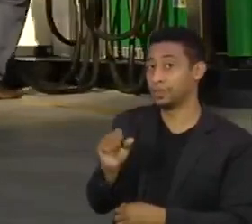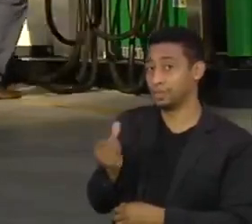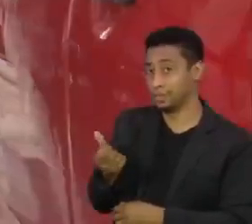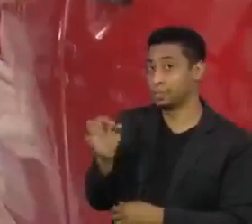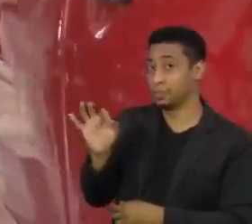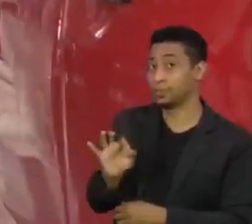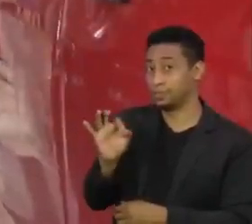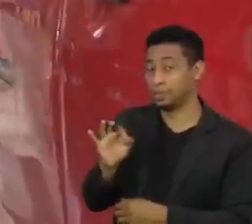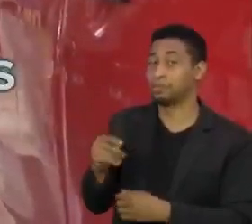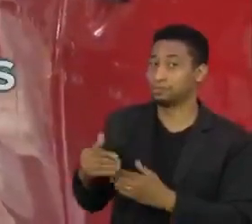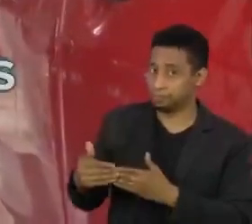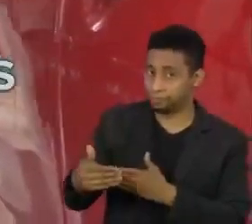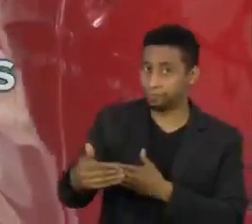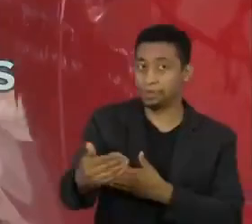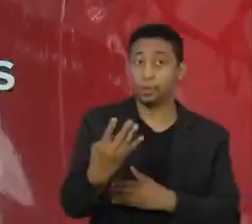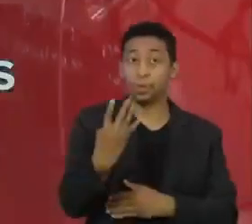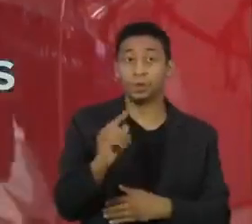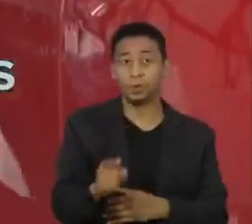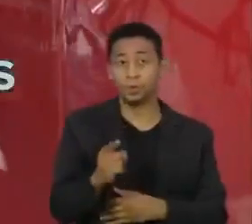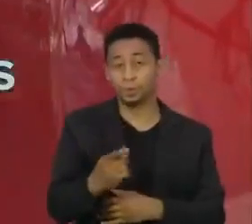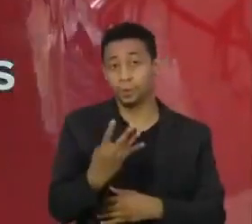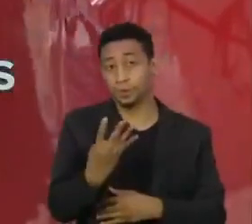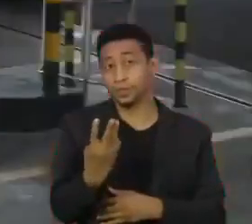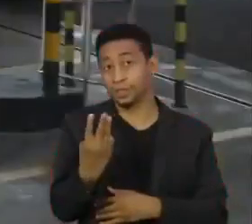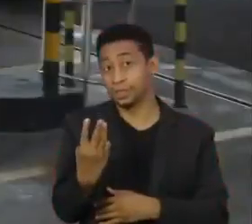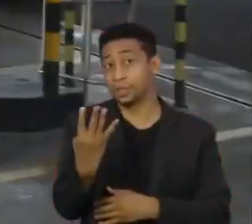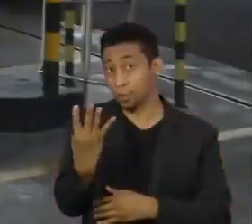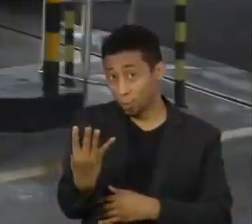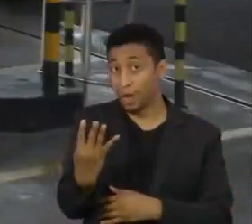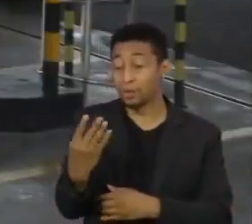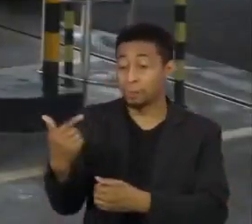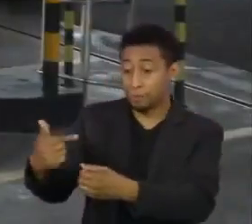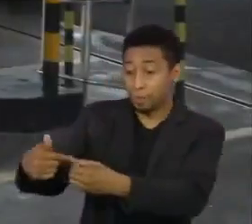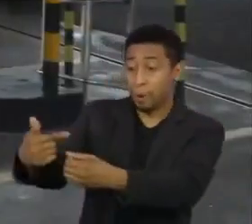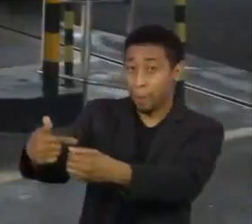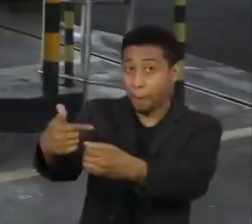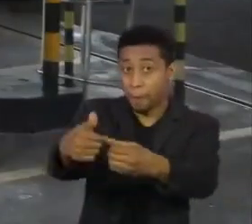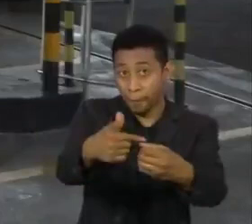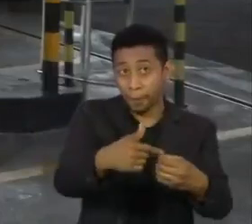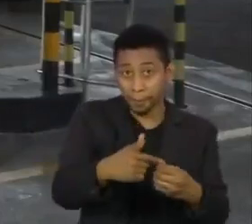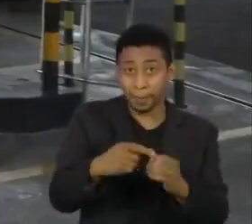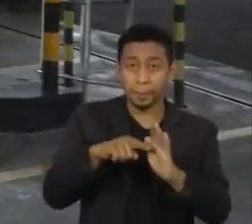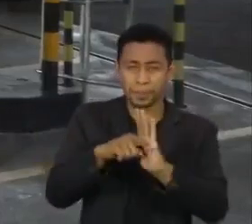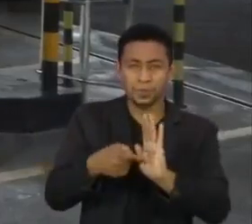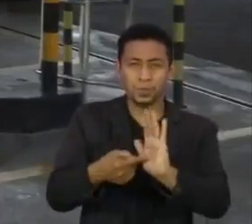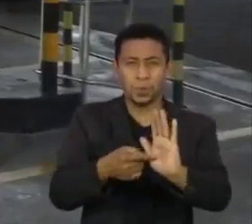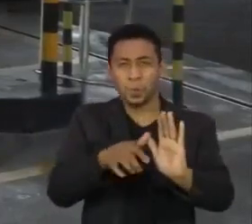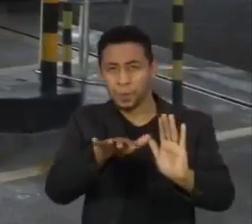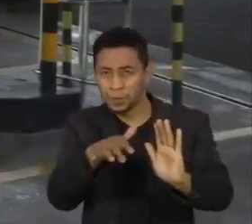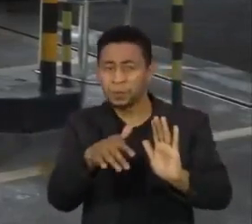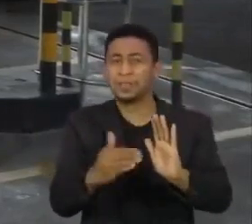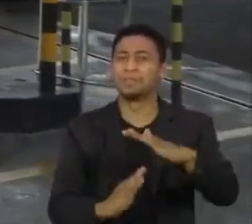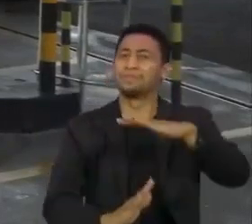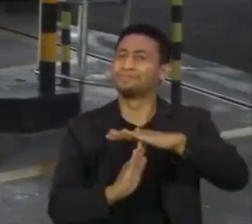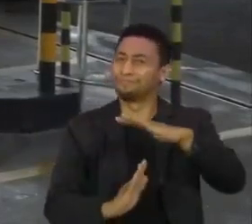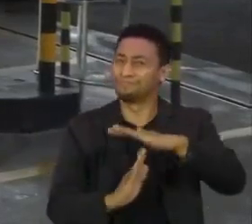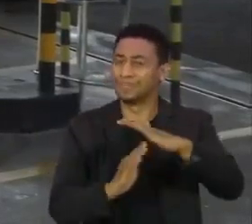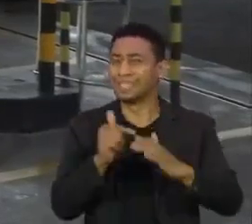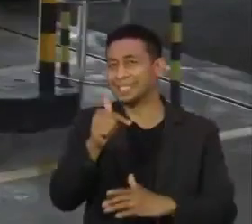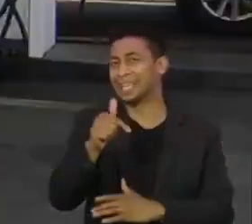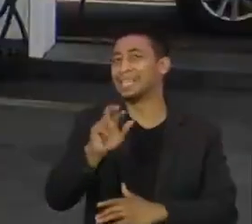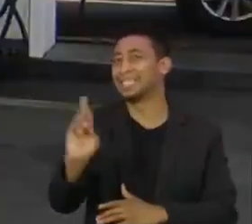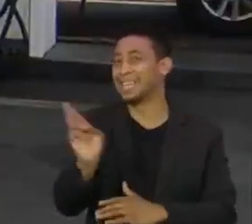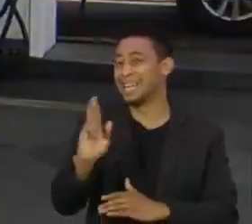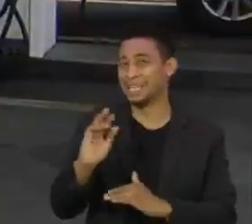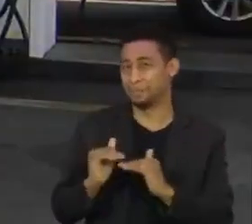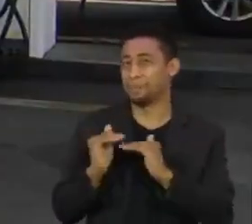última semana. Nos mais de 4.400 postos pesquisados pela ANP, o preço máximo da gasolina nas bombas foi de mais de R$